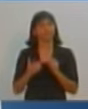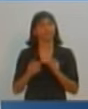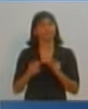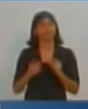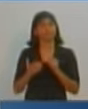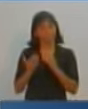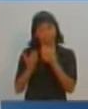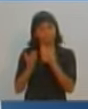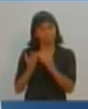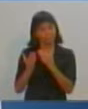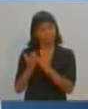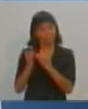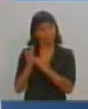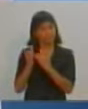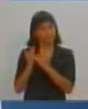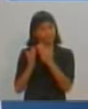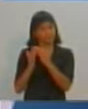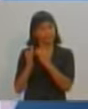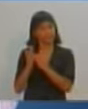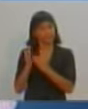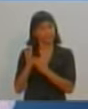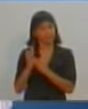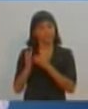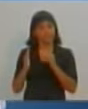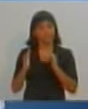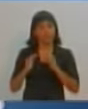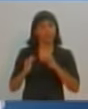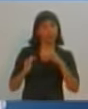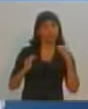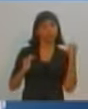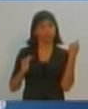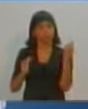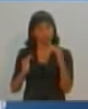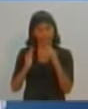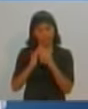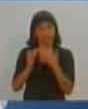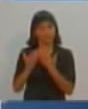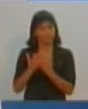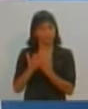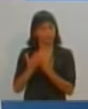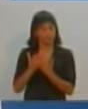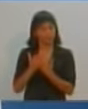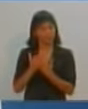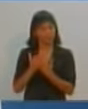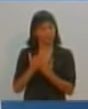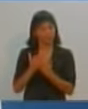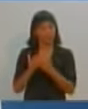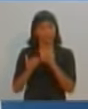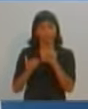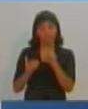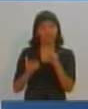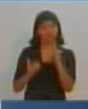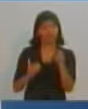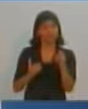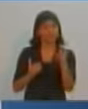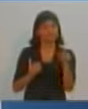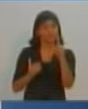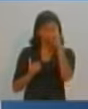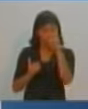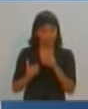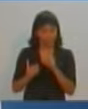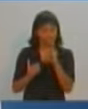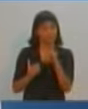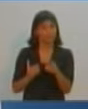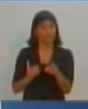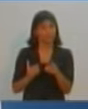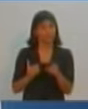metas em todas as escolas de presidente prudente. Vou contratar mais gente do conselho tutelar pra supervisionar essas metas. Junto